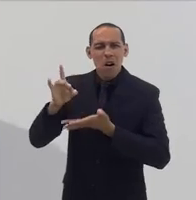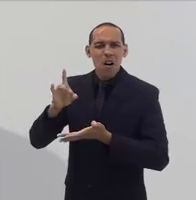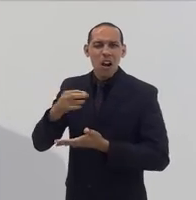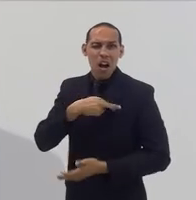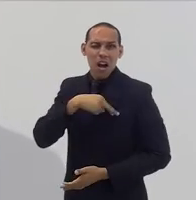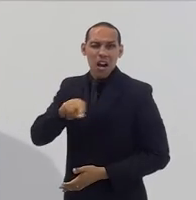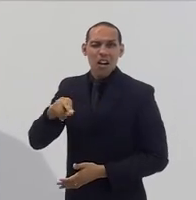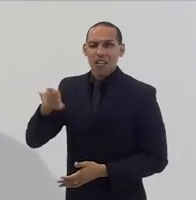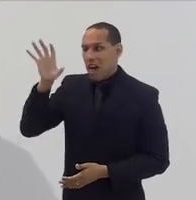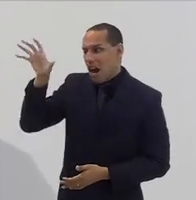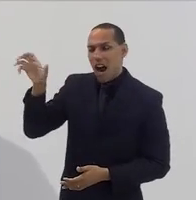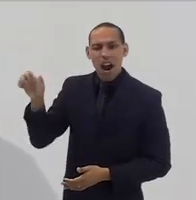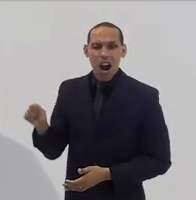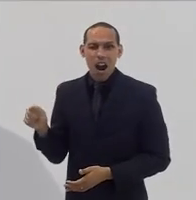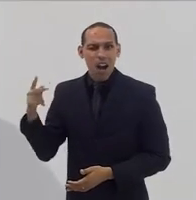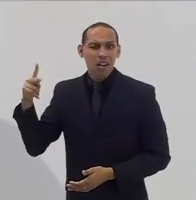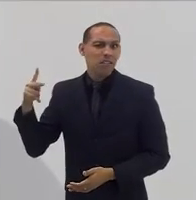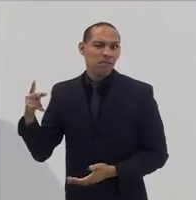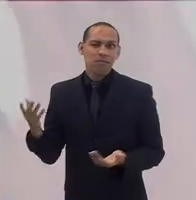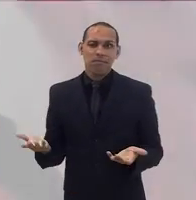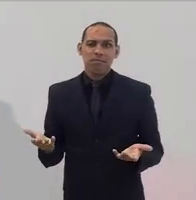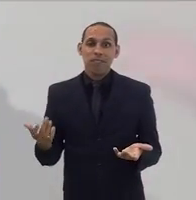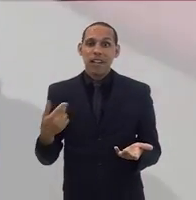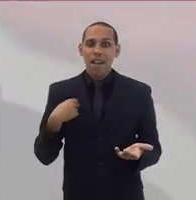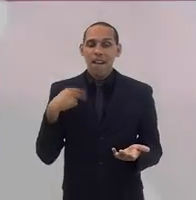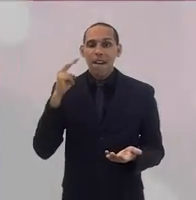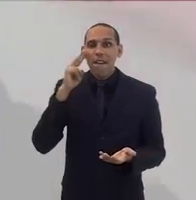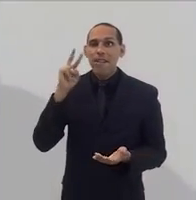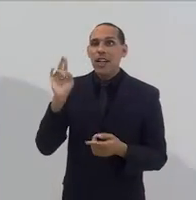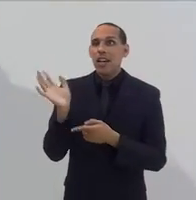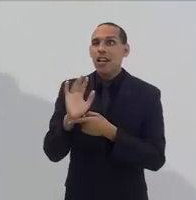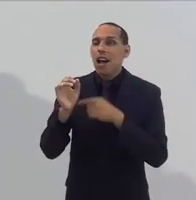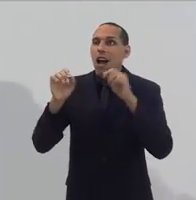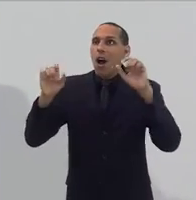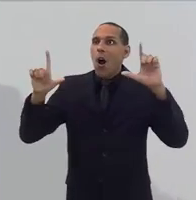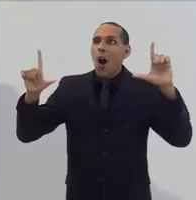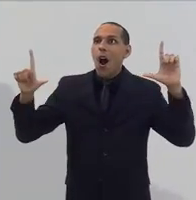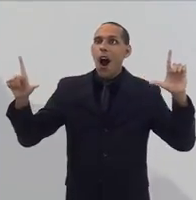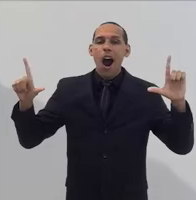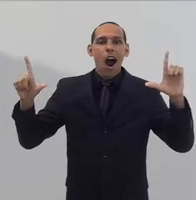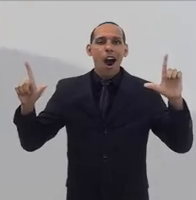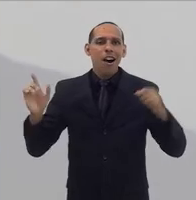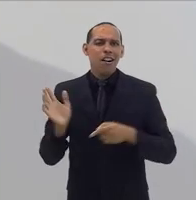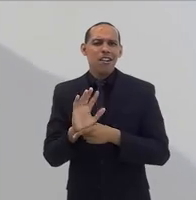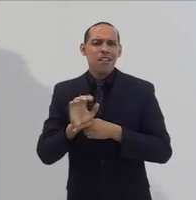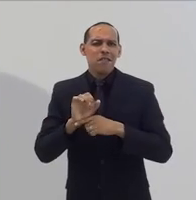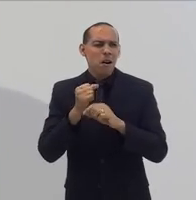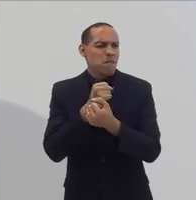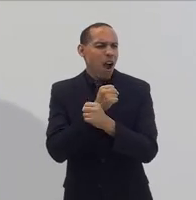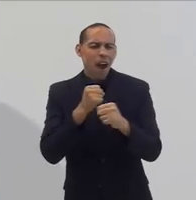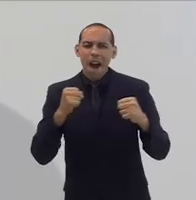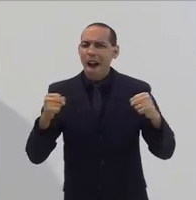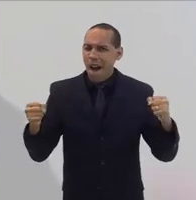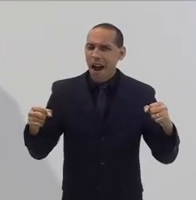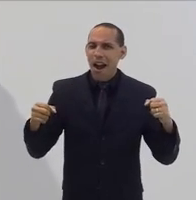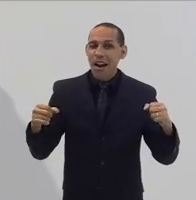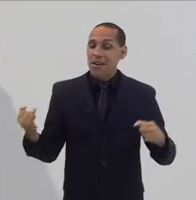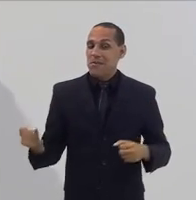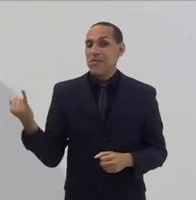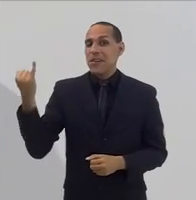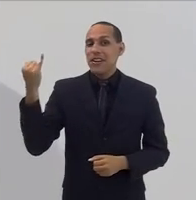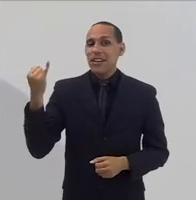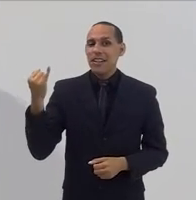as religiões de matriz africana. Então, quando eu vi, na tela de um cinema, num filme de grande repercussão,